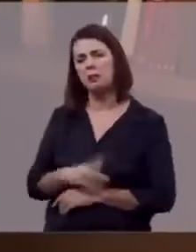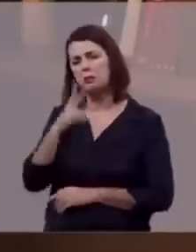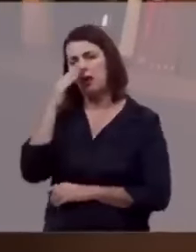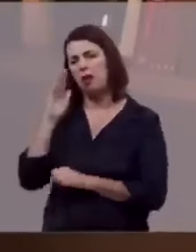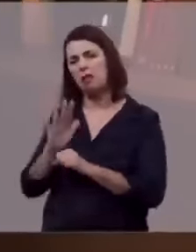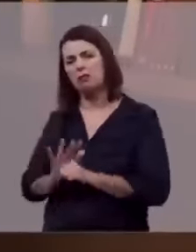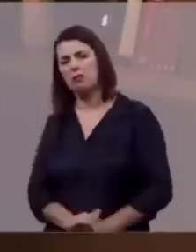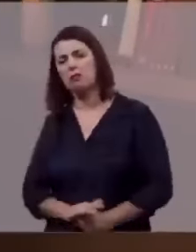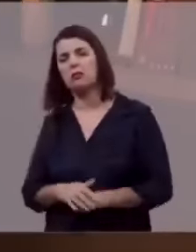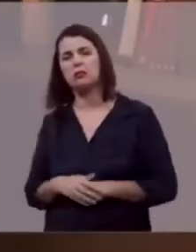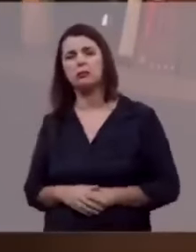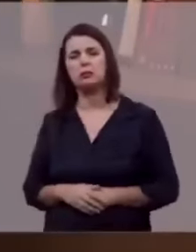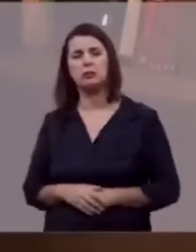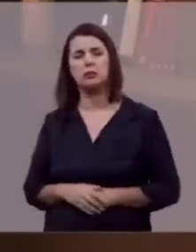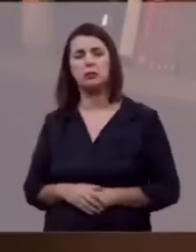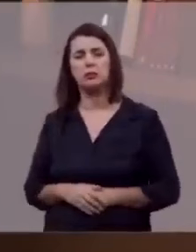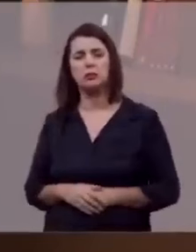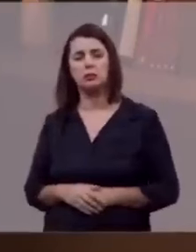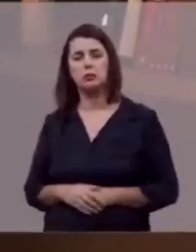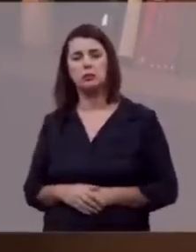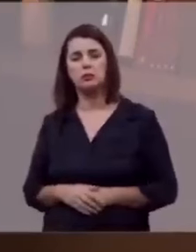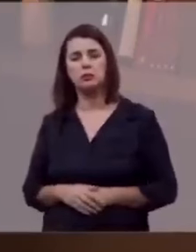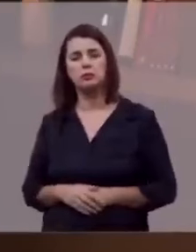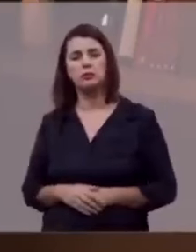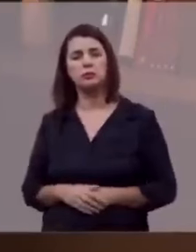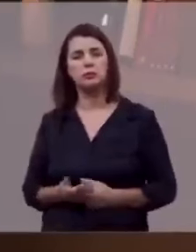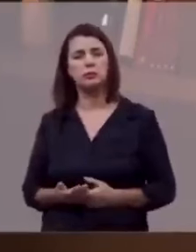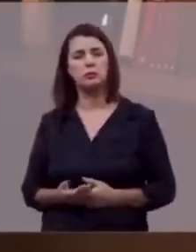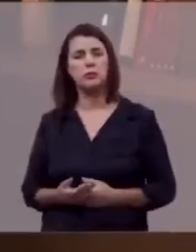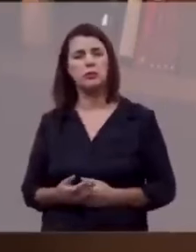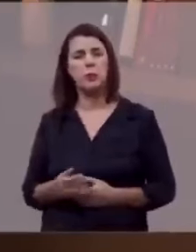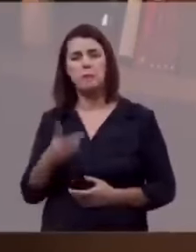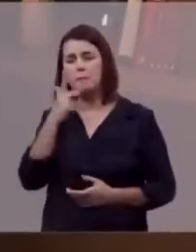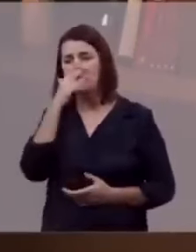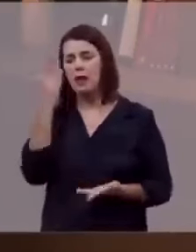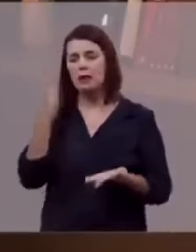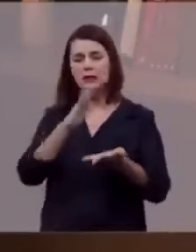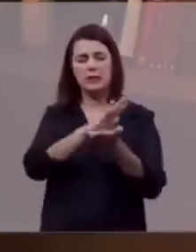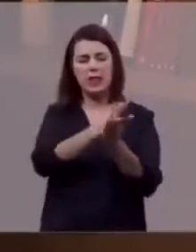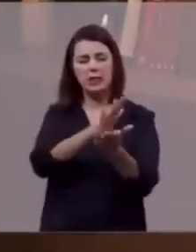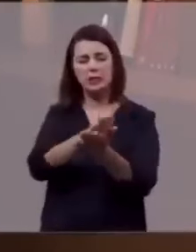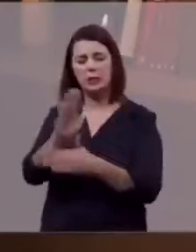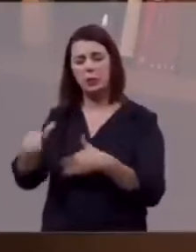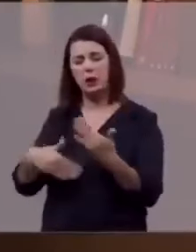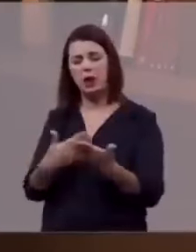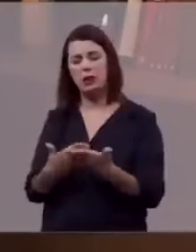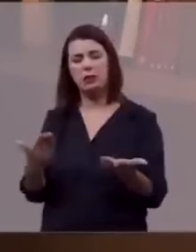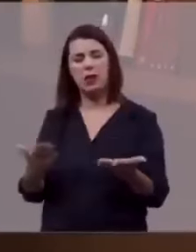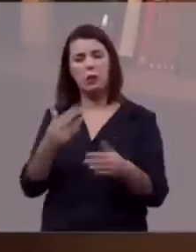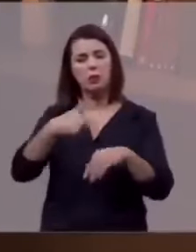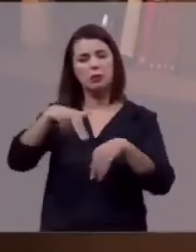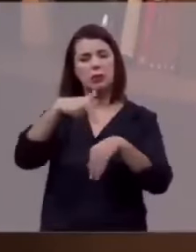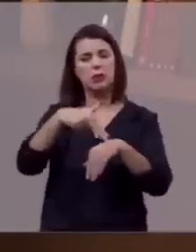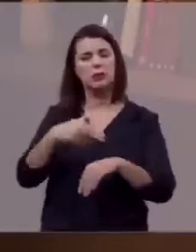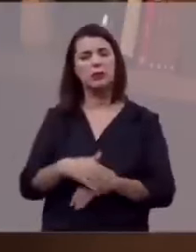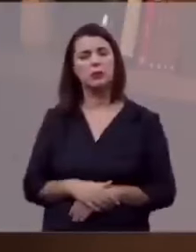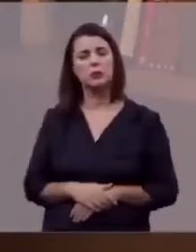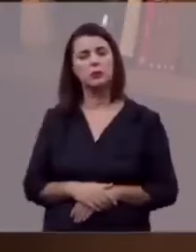o comunismo que massacrou e ainda massacra nações.